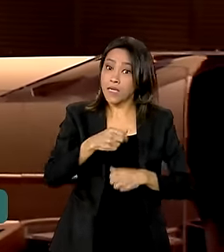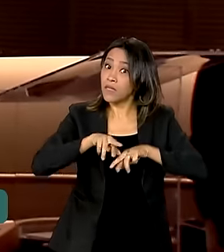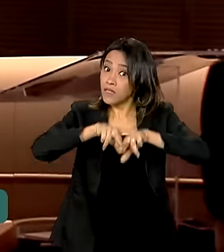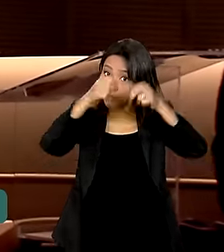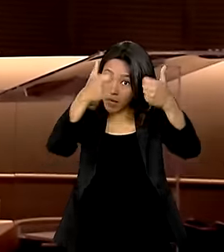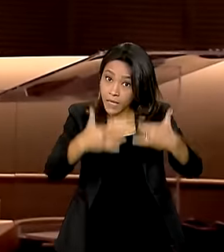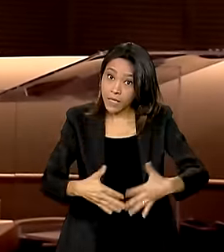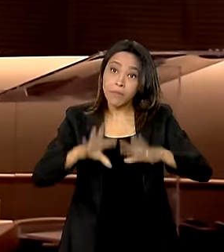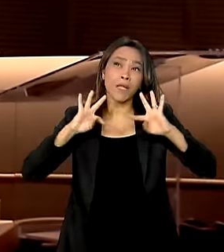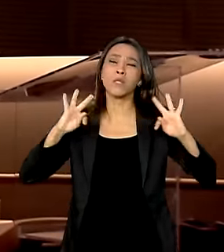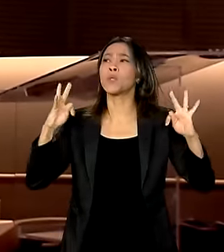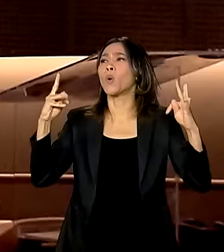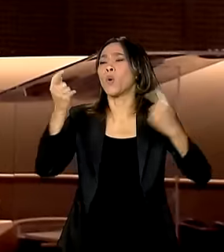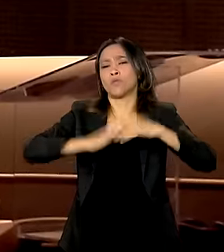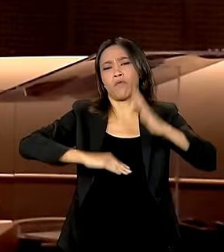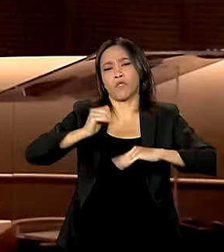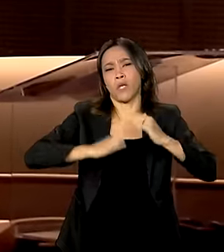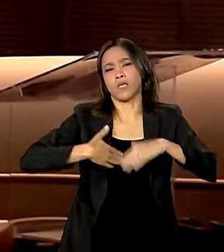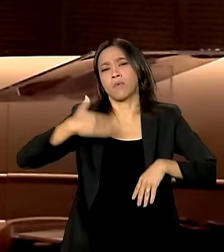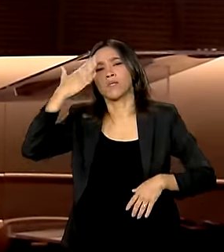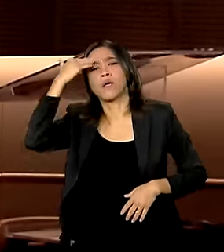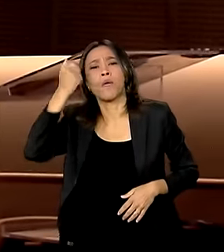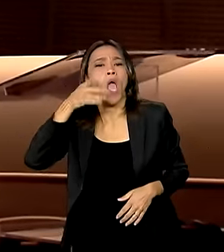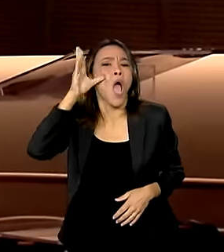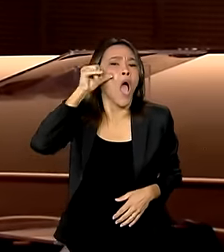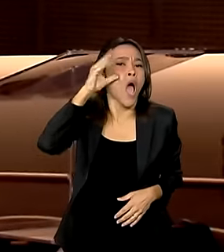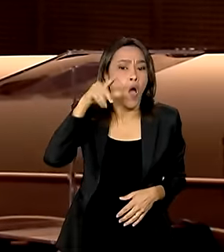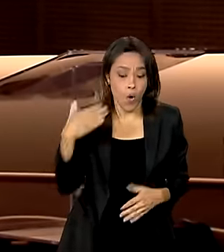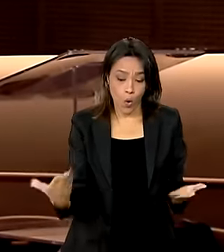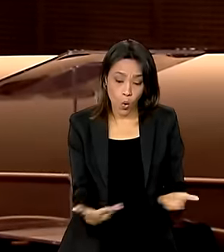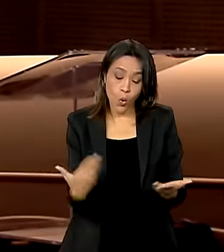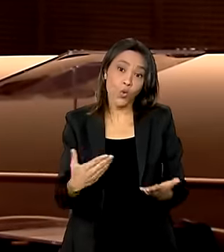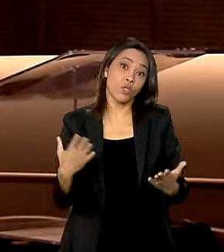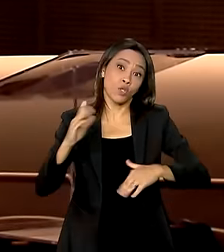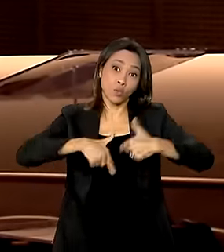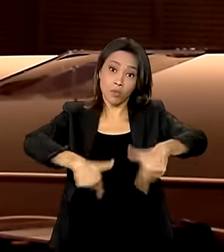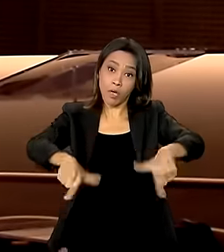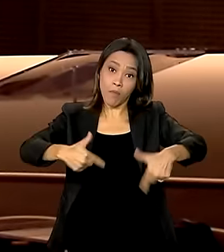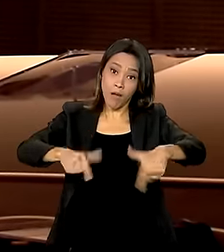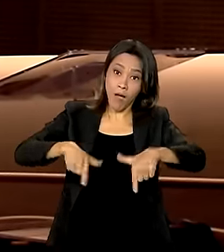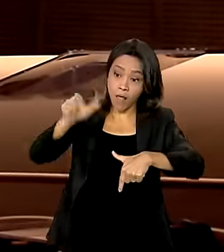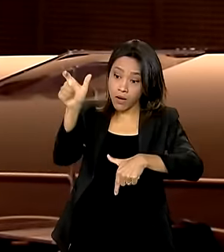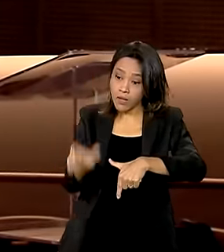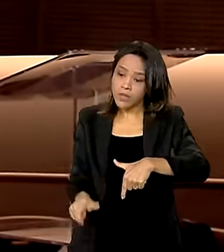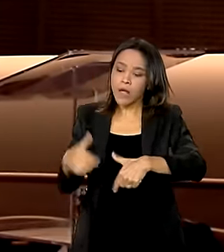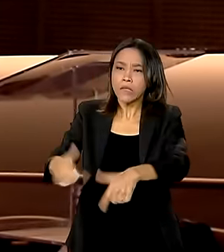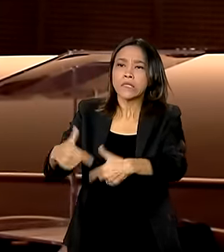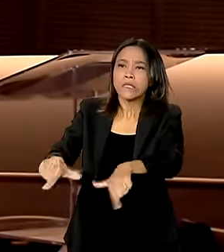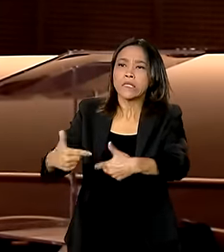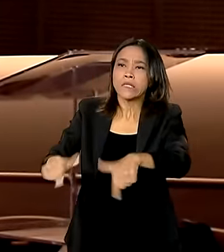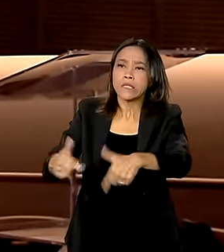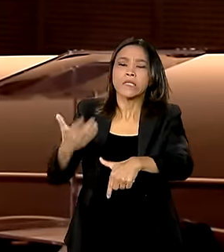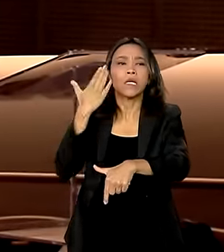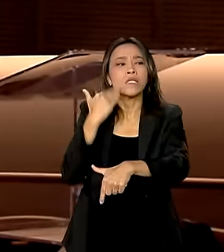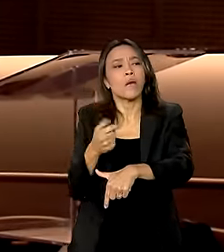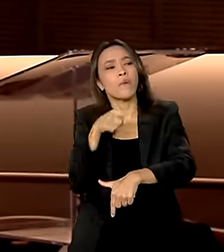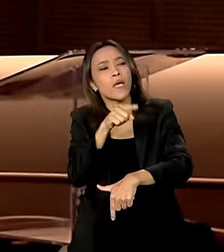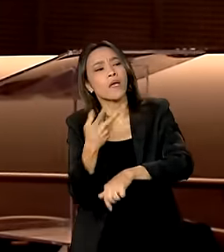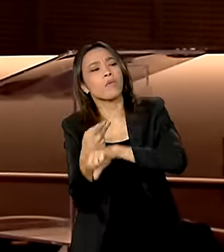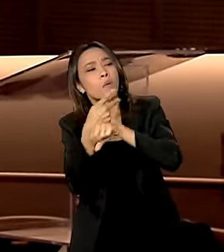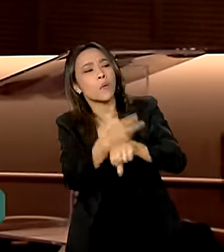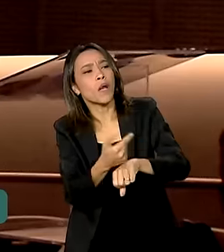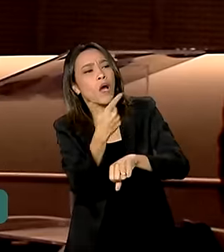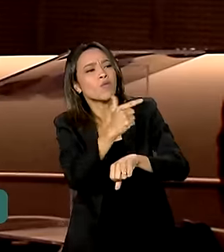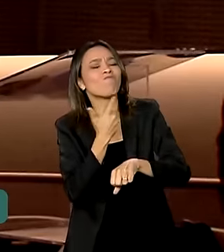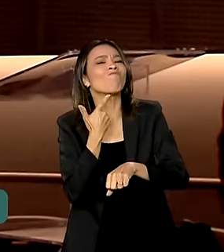brasileiras. Apesar de eu ter essa curiosidade de querer saber o que vai fazer, hoje no mundo do trabalho atual, há um trabalhador que está naquela ocupação, que quer saber, vai prestar uma vaga de trabalho,